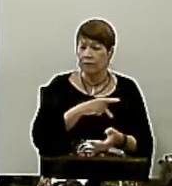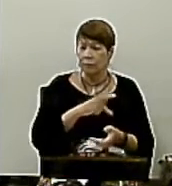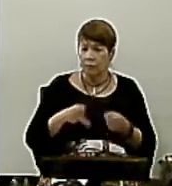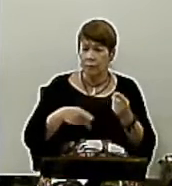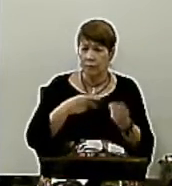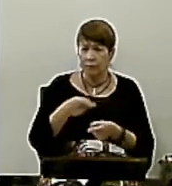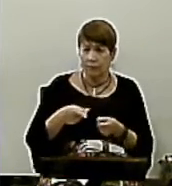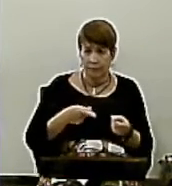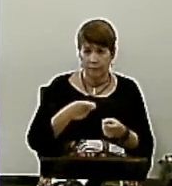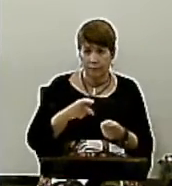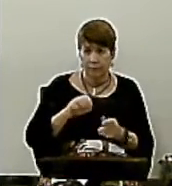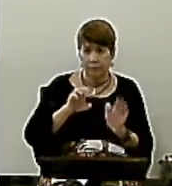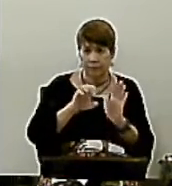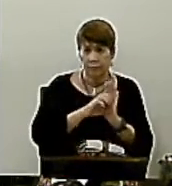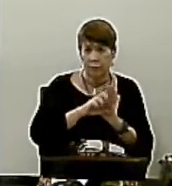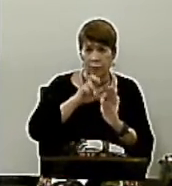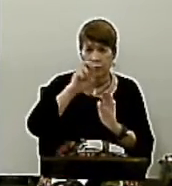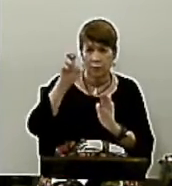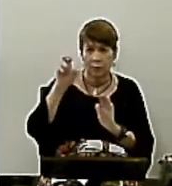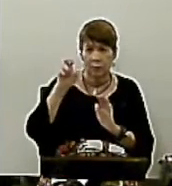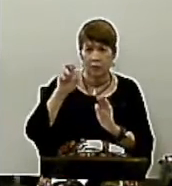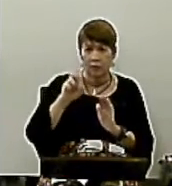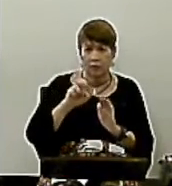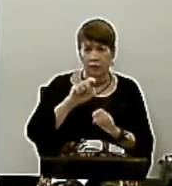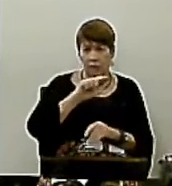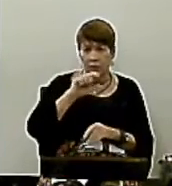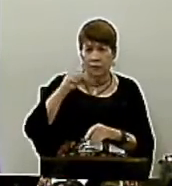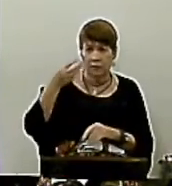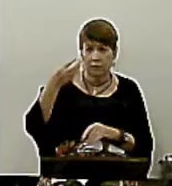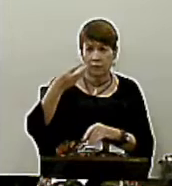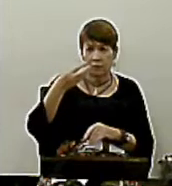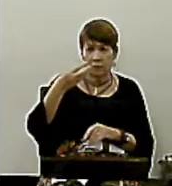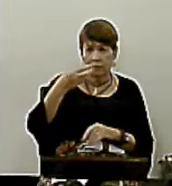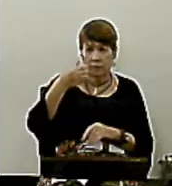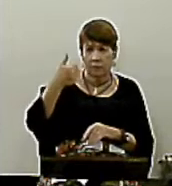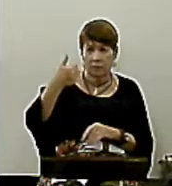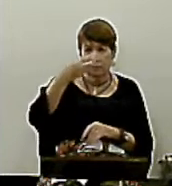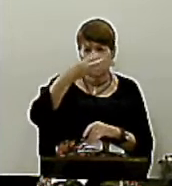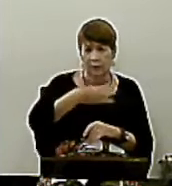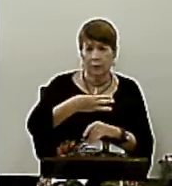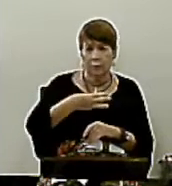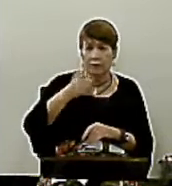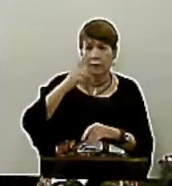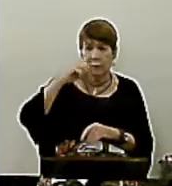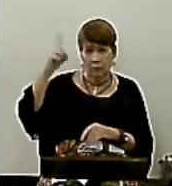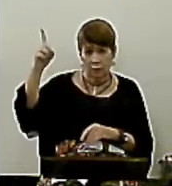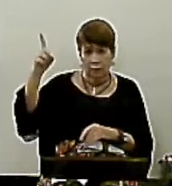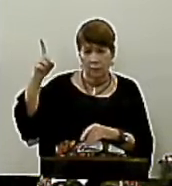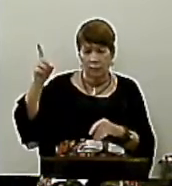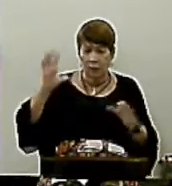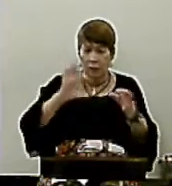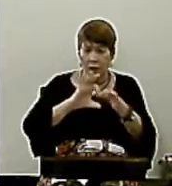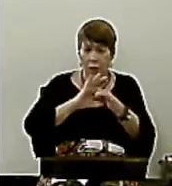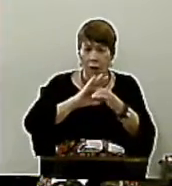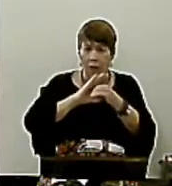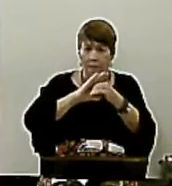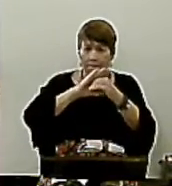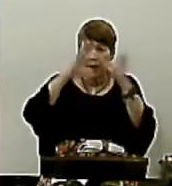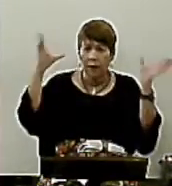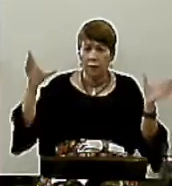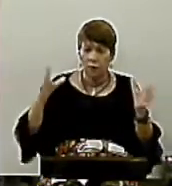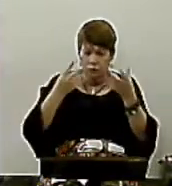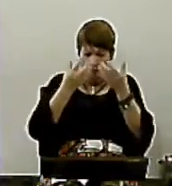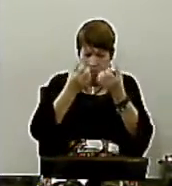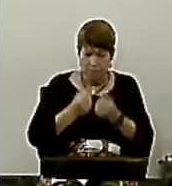capítulo 5, versículo 13, até capítulo 6, versículo 10 É que Deus, embora nos liberta do julgo da lei,